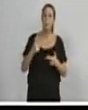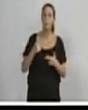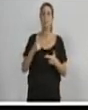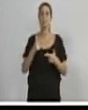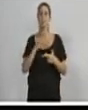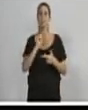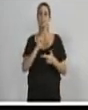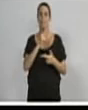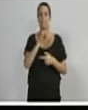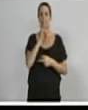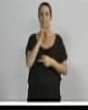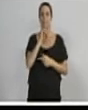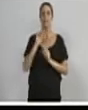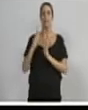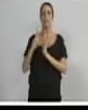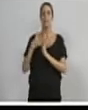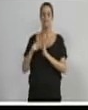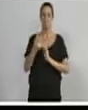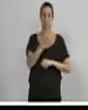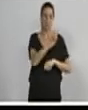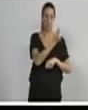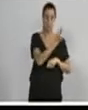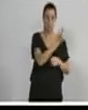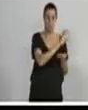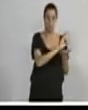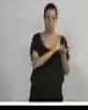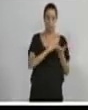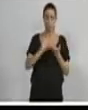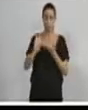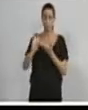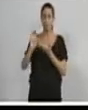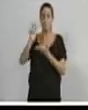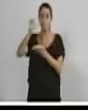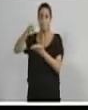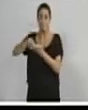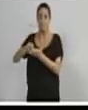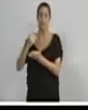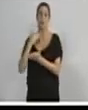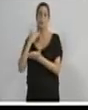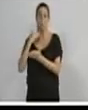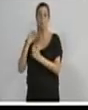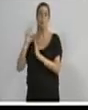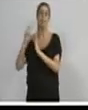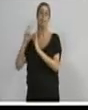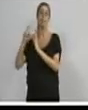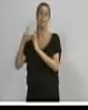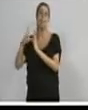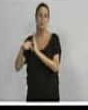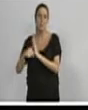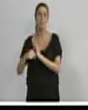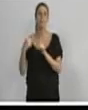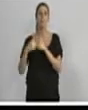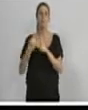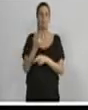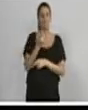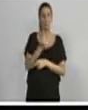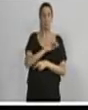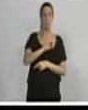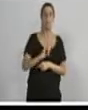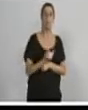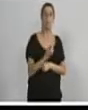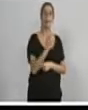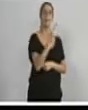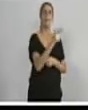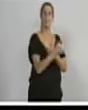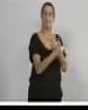atrasar repasses a bancos públicos a fim de cumprir metas. A manobra fiscal foi reprovada pelo Tribunal de